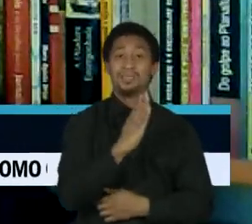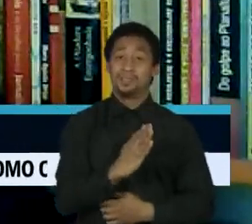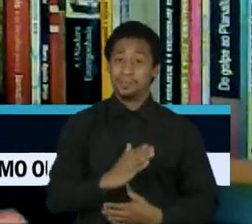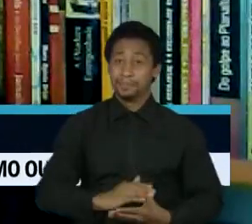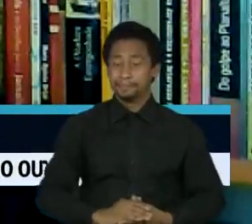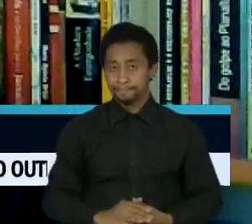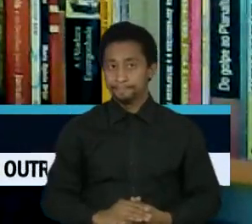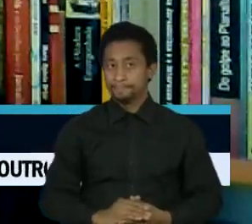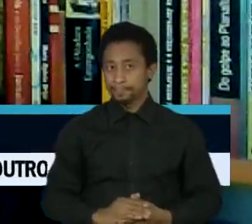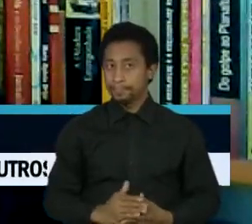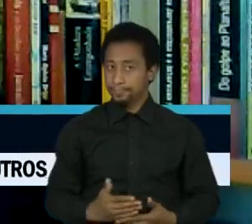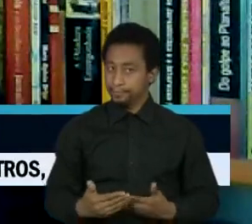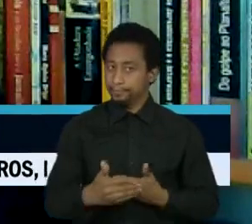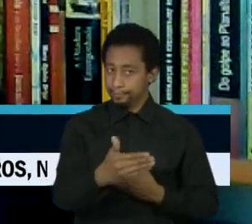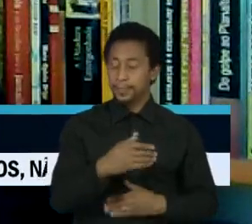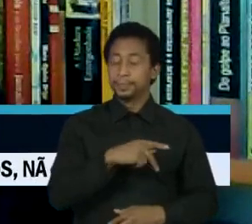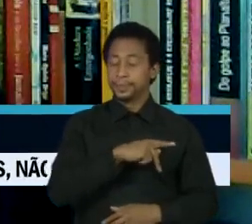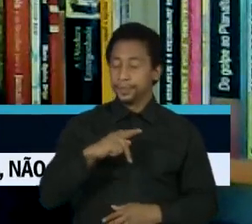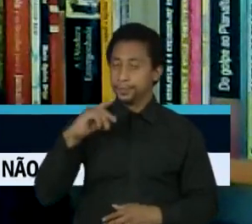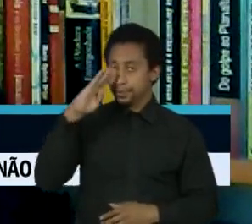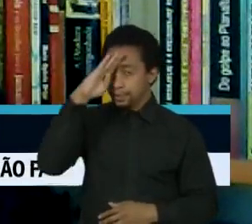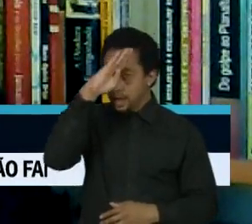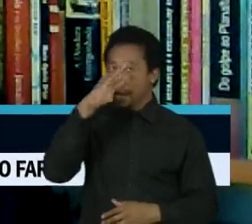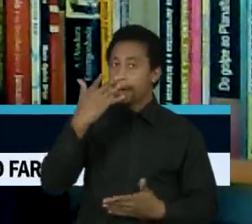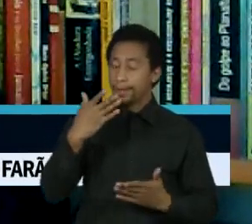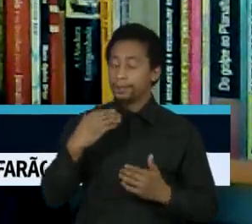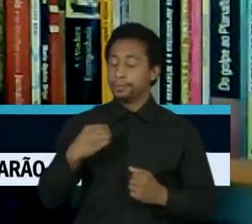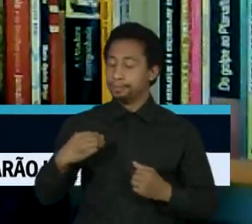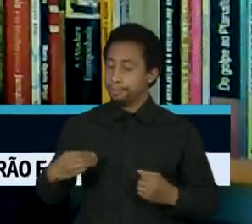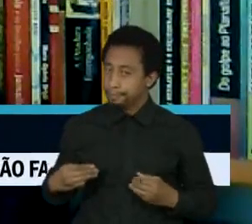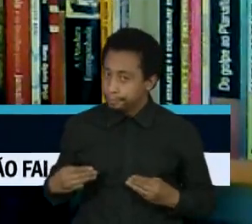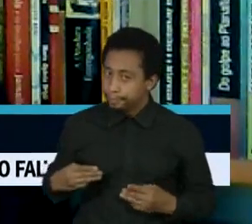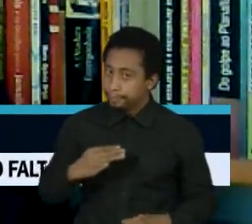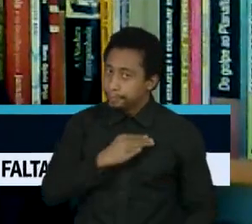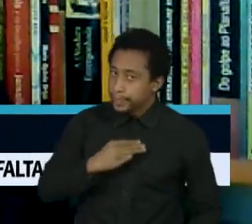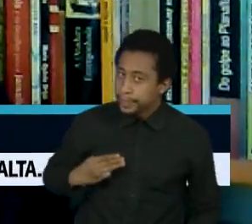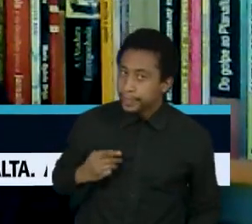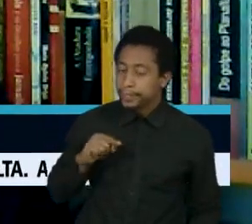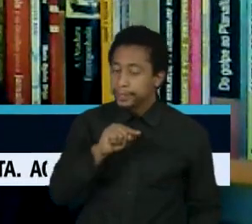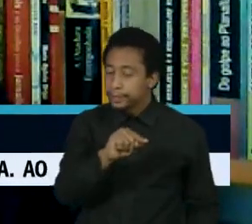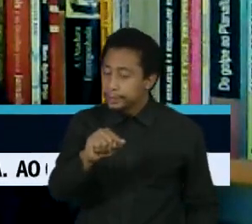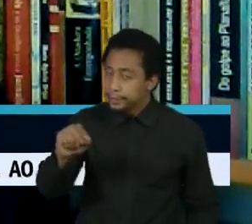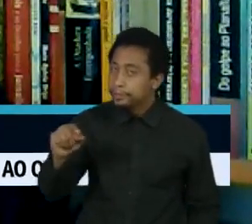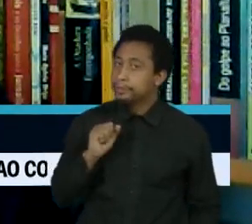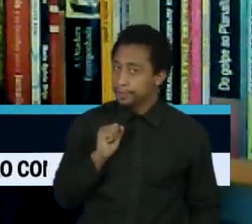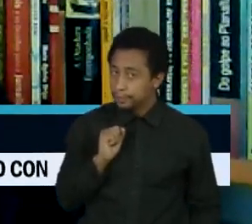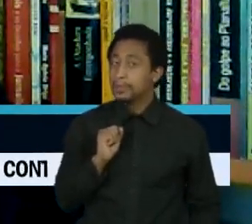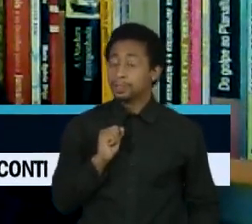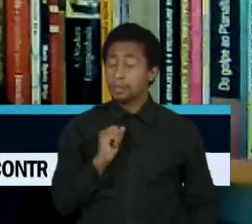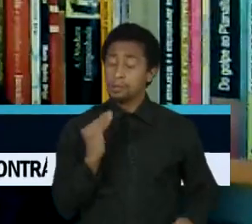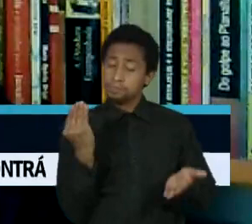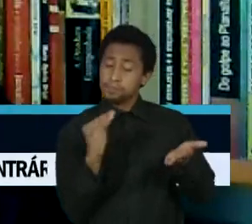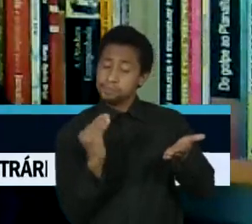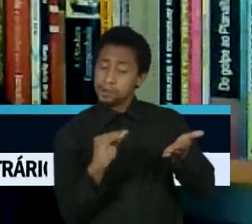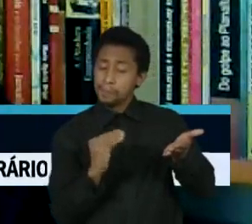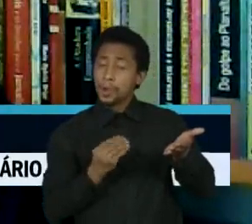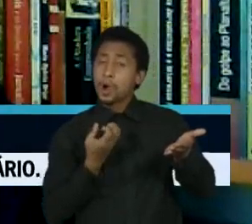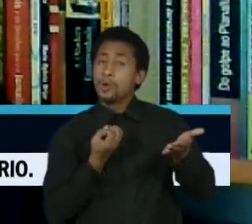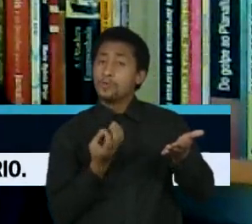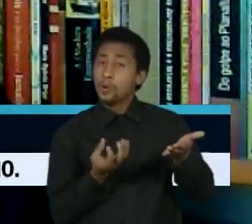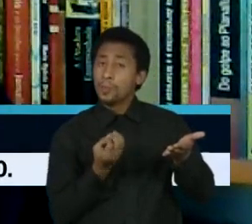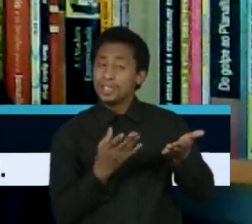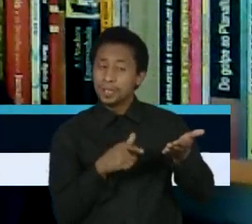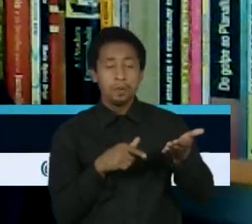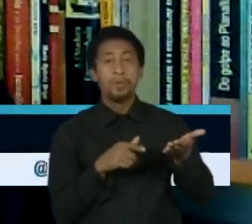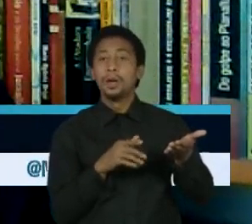presidente da República, os ministros, enfim, as autoridades públicas, elas podem colocar algumas informações públicas sob sigilo.